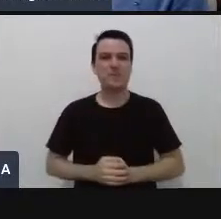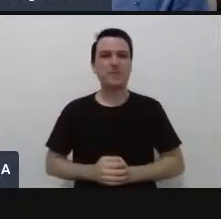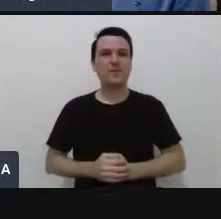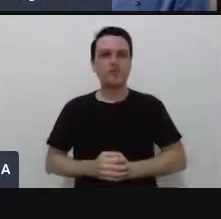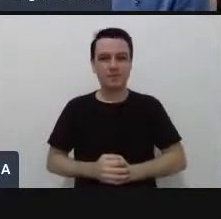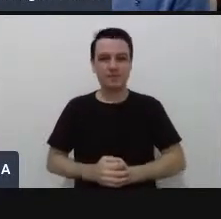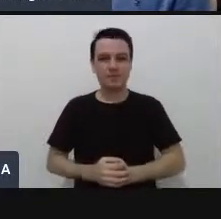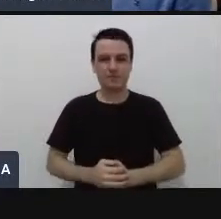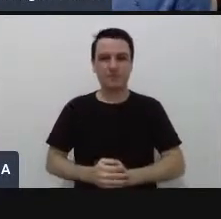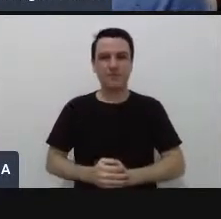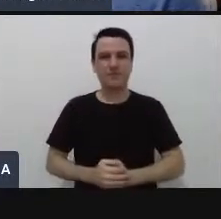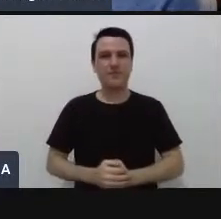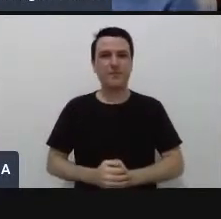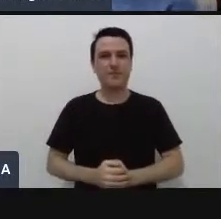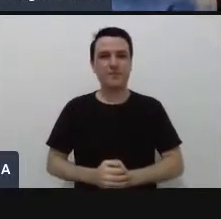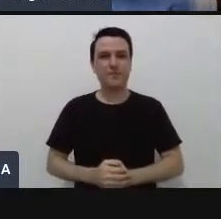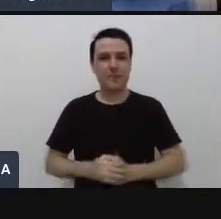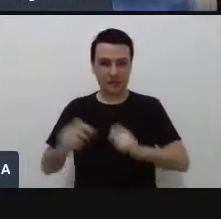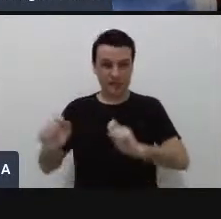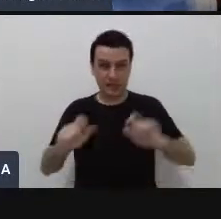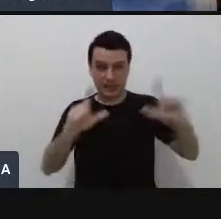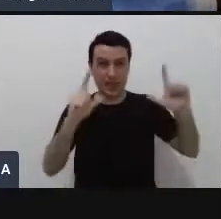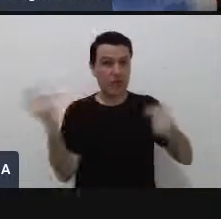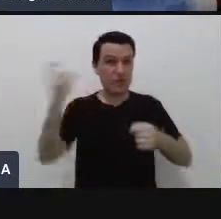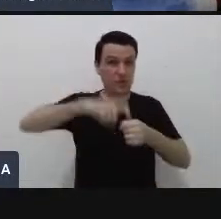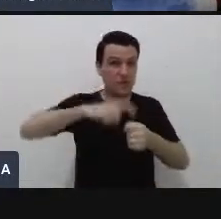claro é essa tela que tu querias